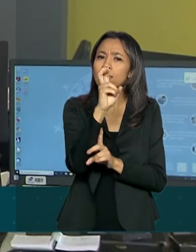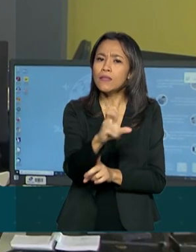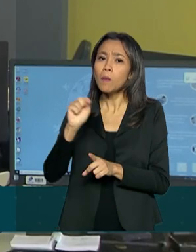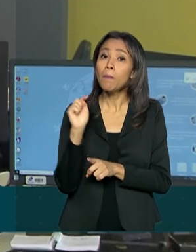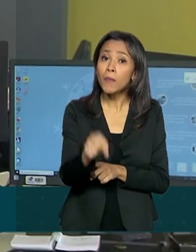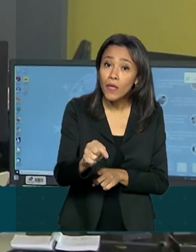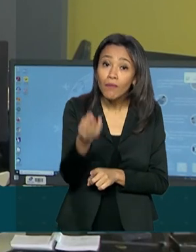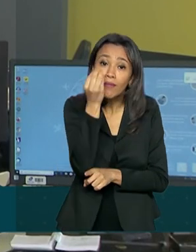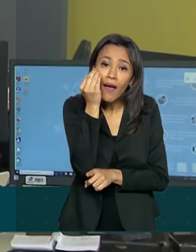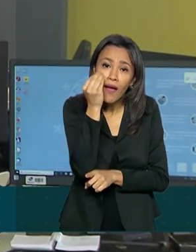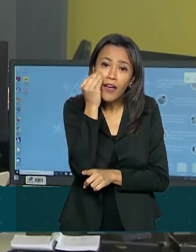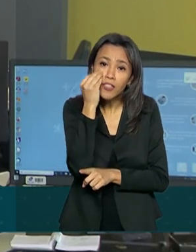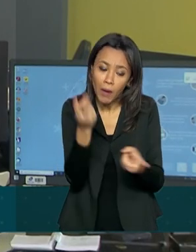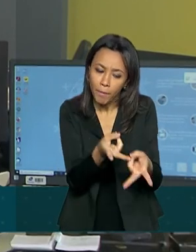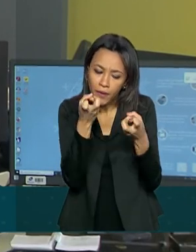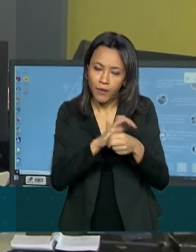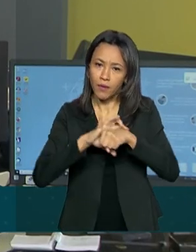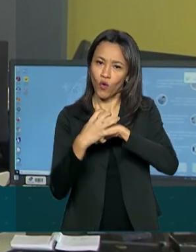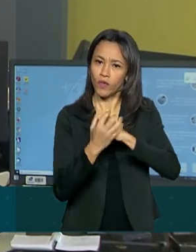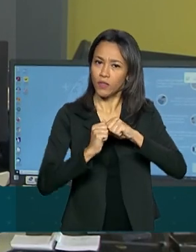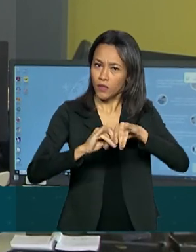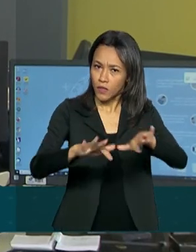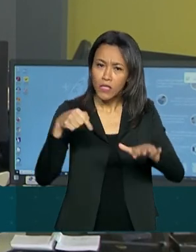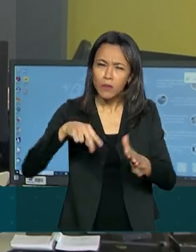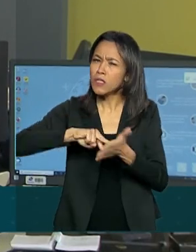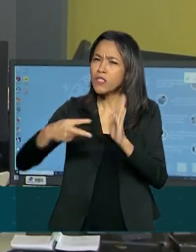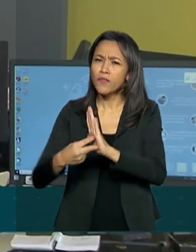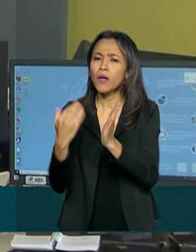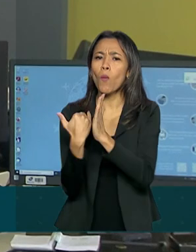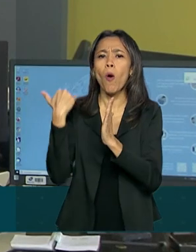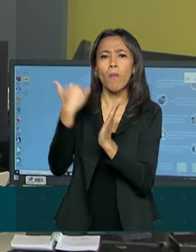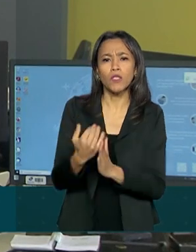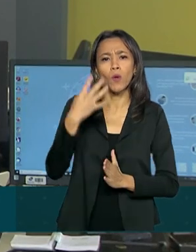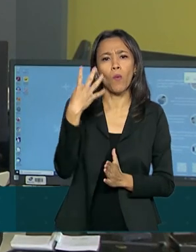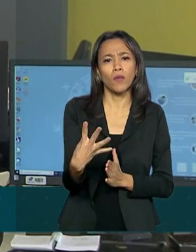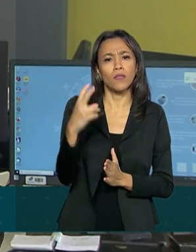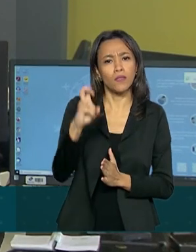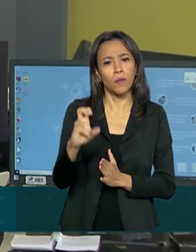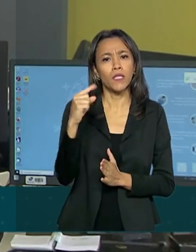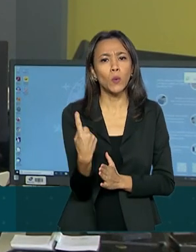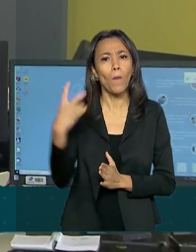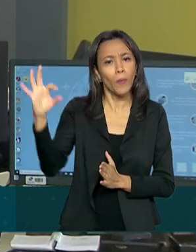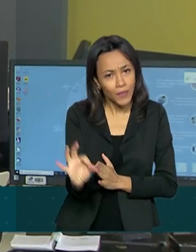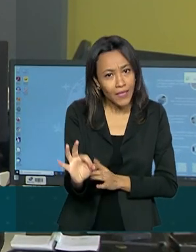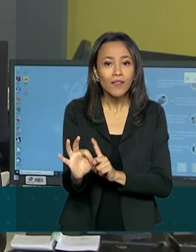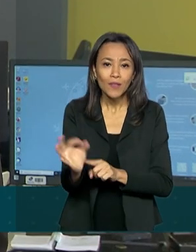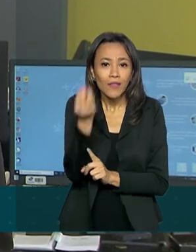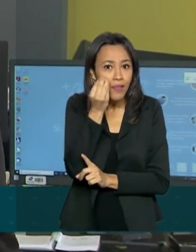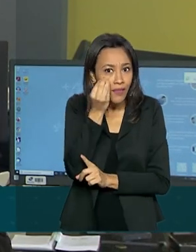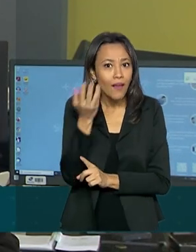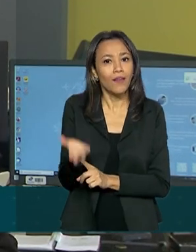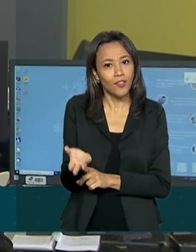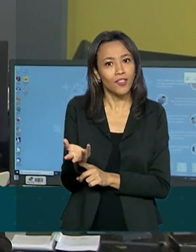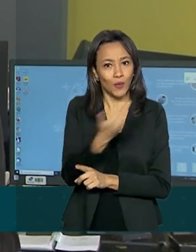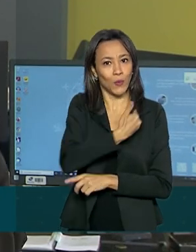para detectar a Covid-19, o representa um aumento de 451% da capacidade de testagem na rede pública.